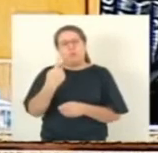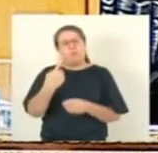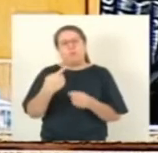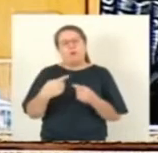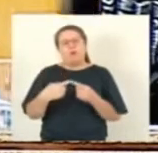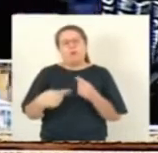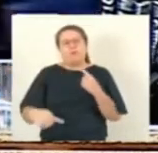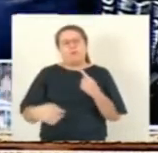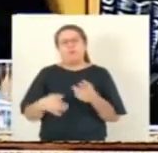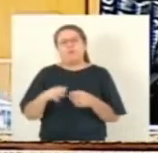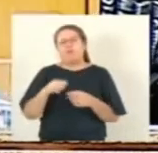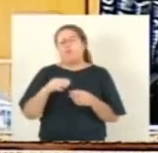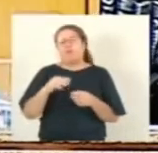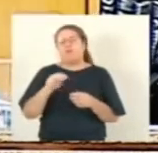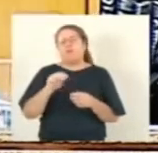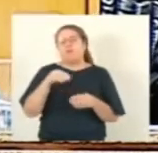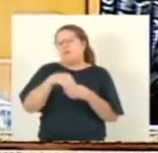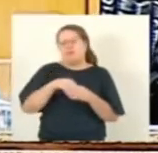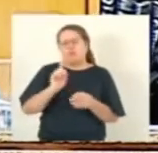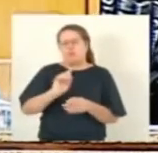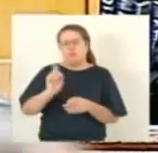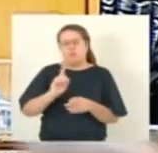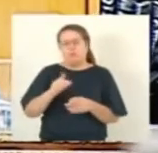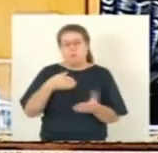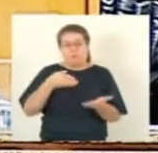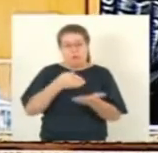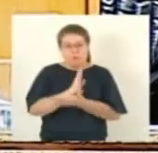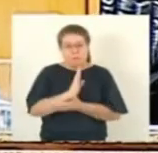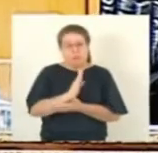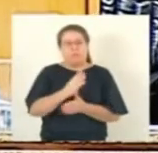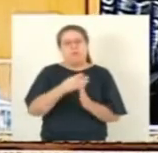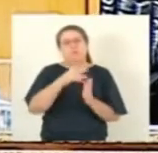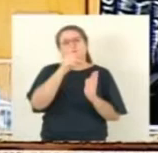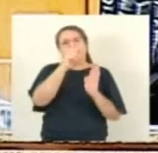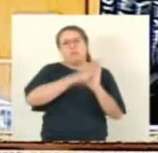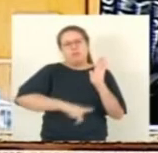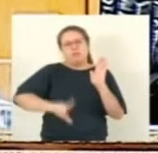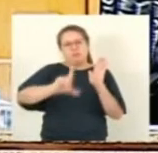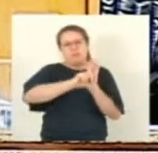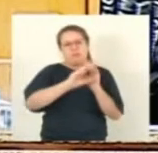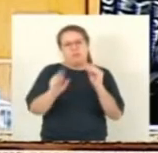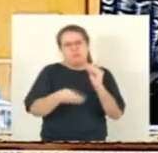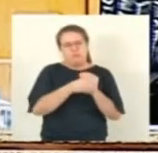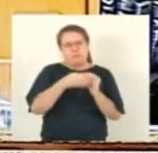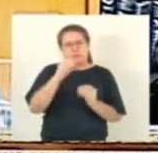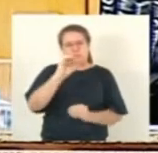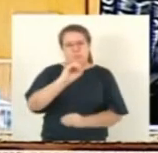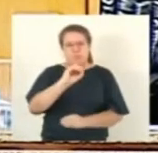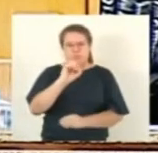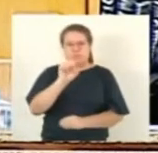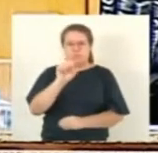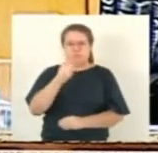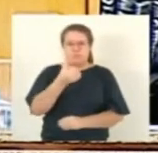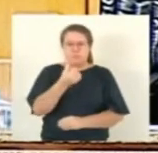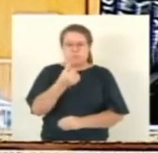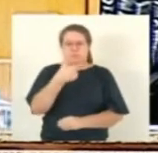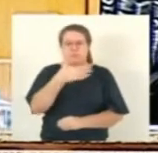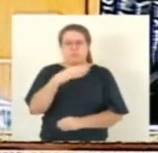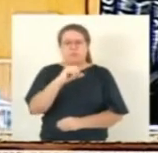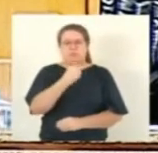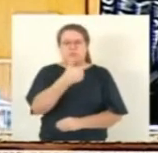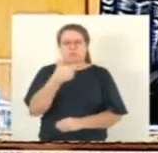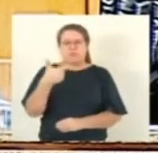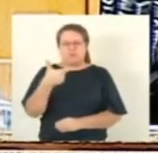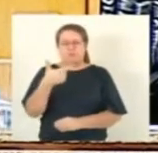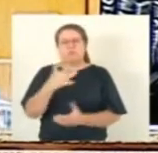fica aprovado o projeto de lei complementar 06-2022 como